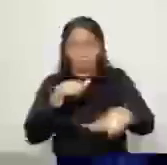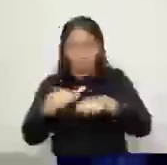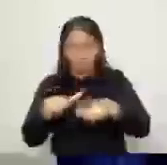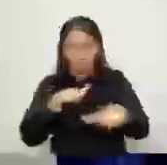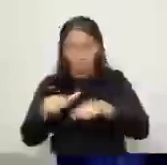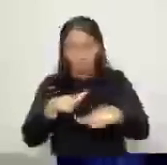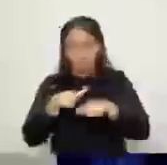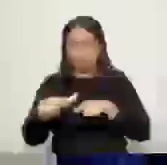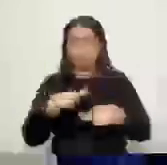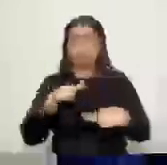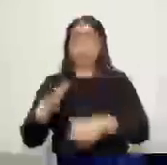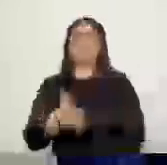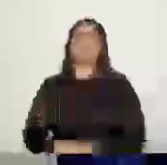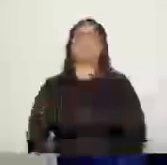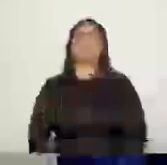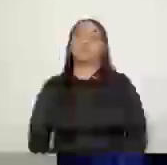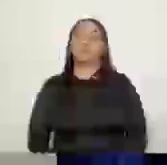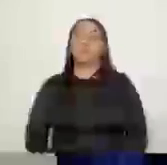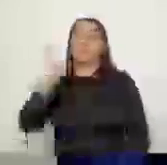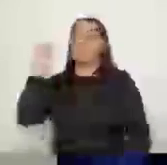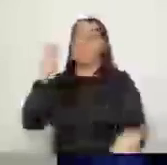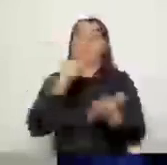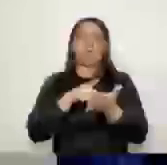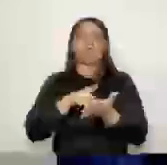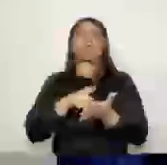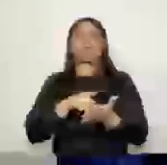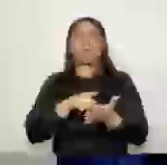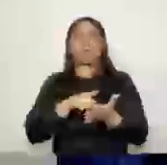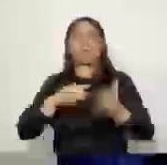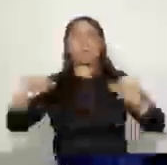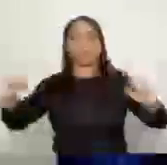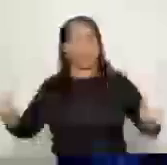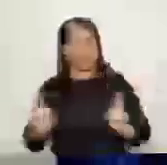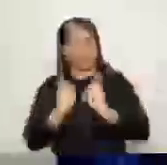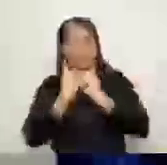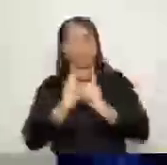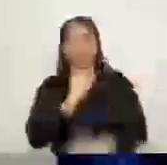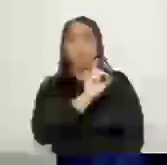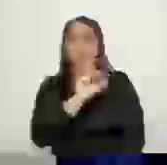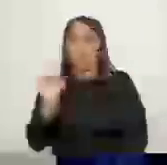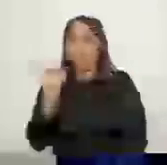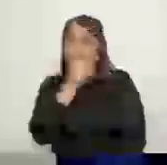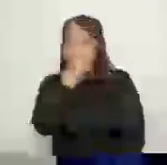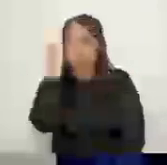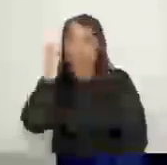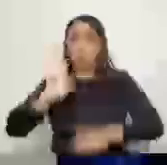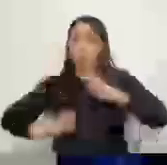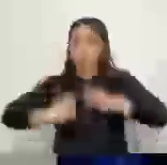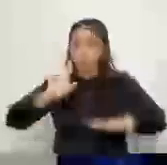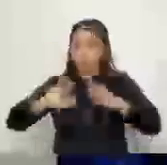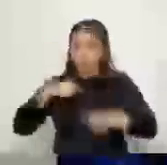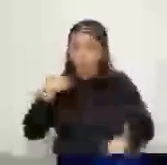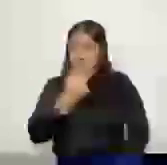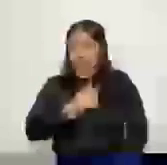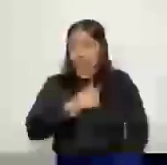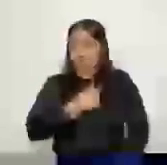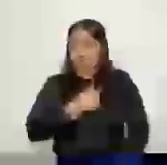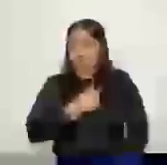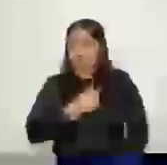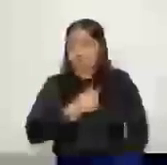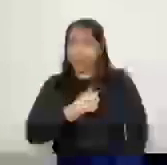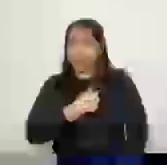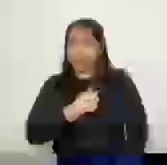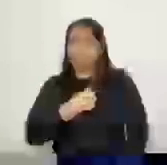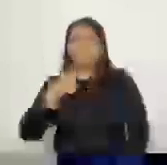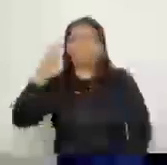Busquem sempre a informação. Muitas vezes a gente não vai ter sucesso. Muitas vezes aquele simples buraco, ele demora para